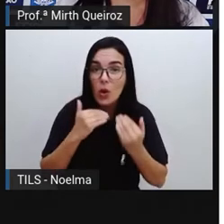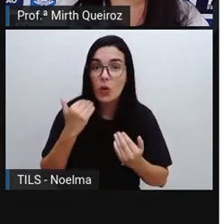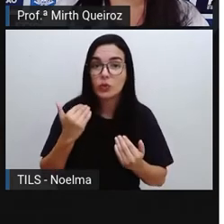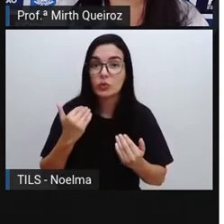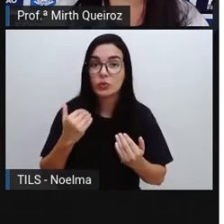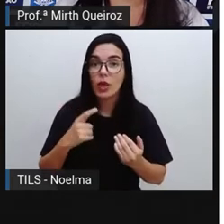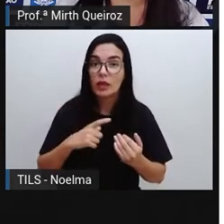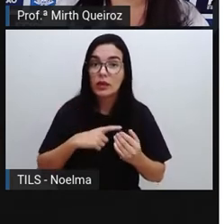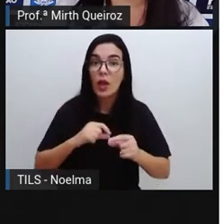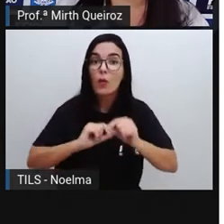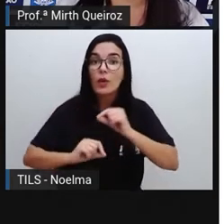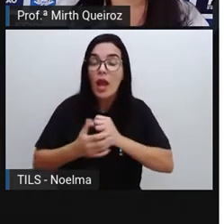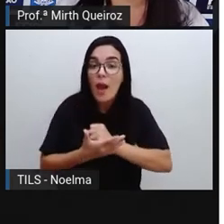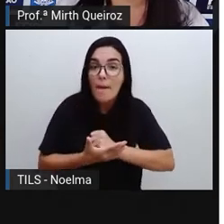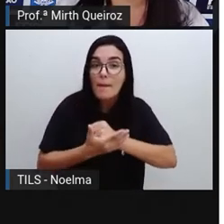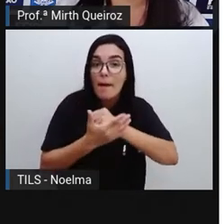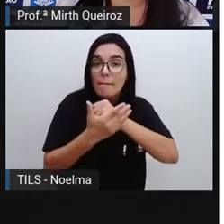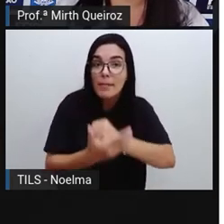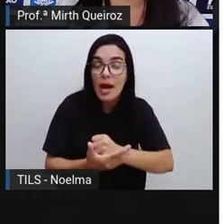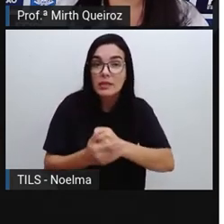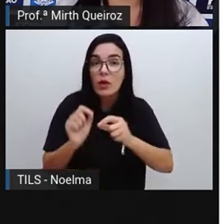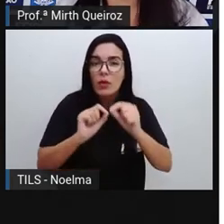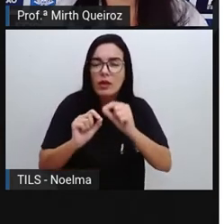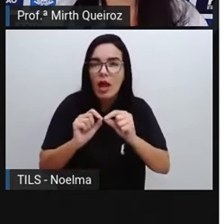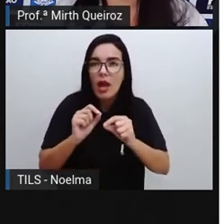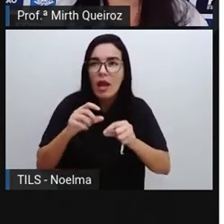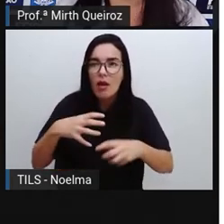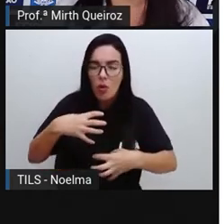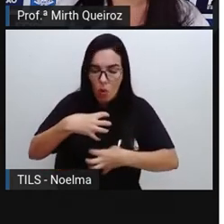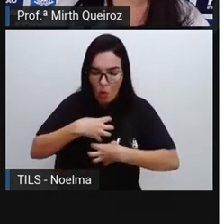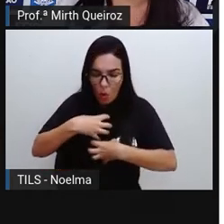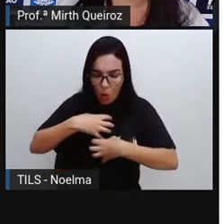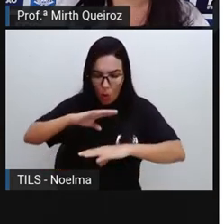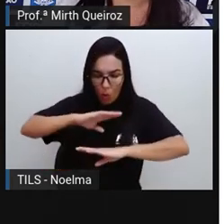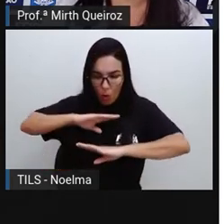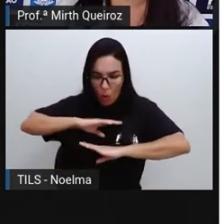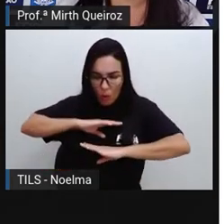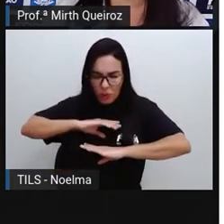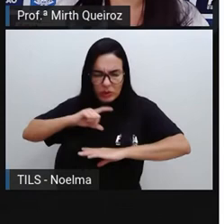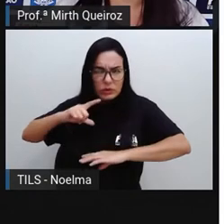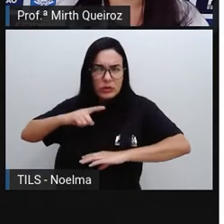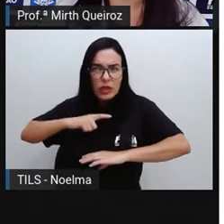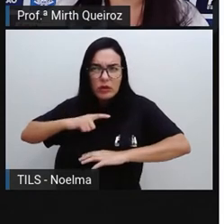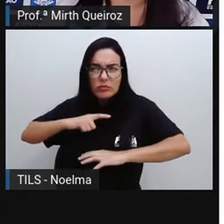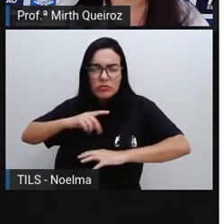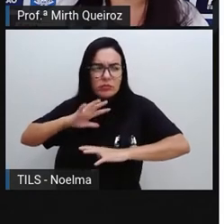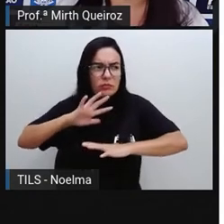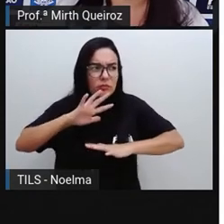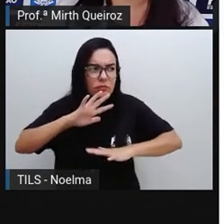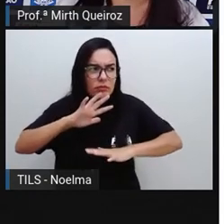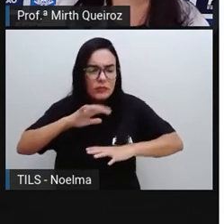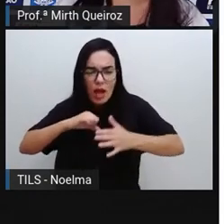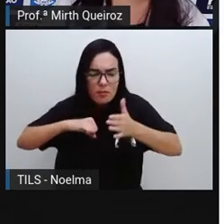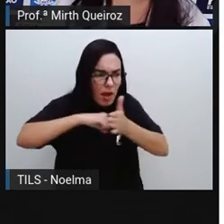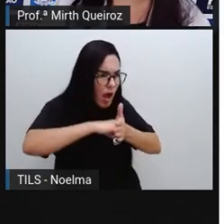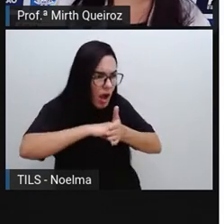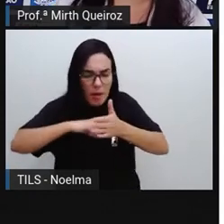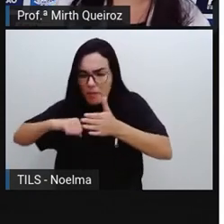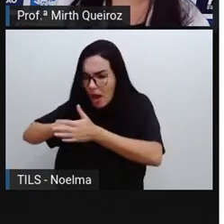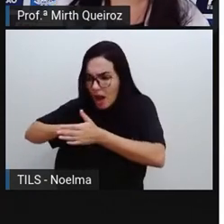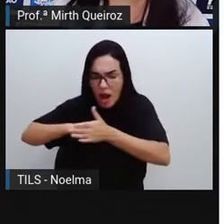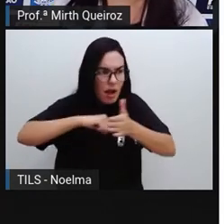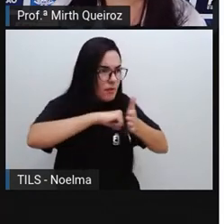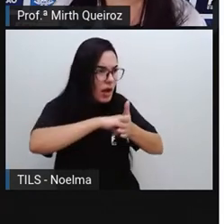e servem como uma forma do organismo perceber que algo estranho entrou nele e começou, e começar, né? A reagir, produzindo